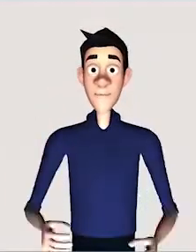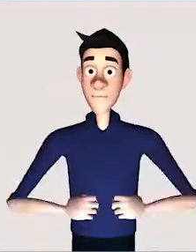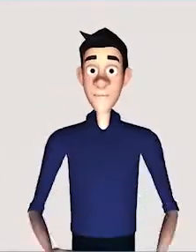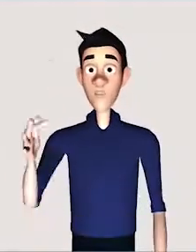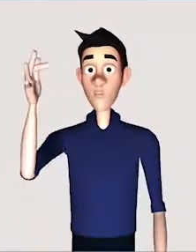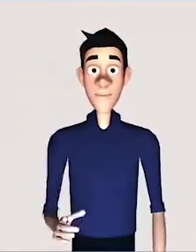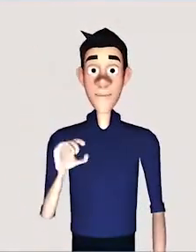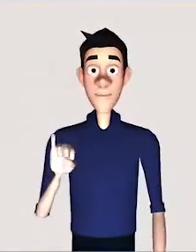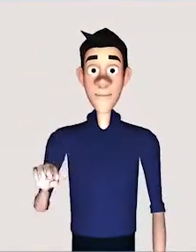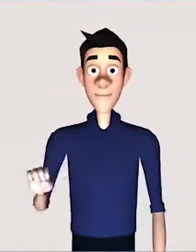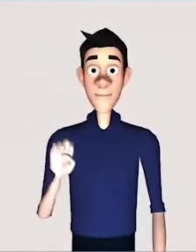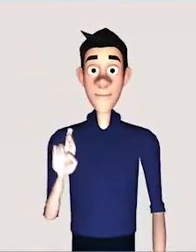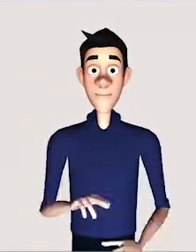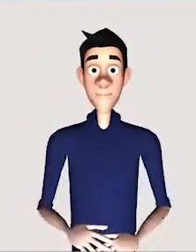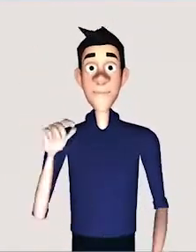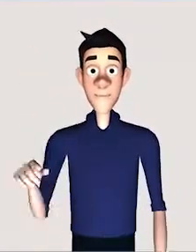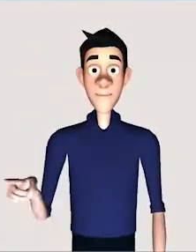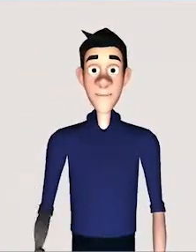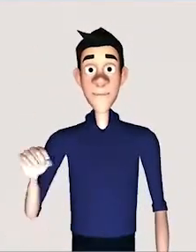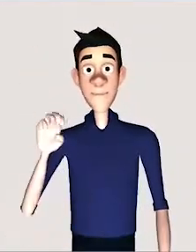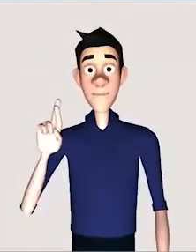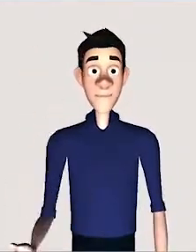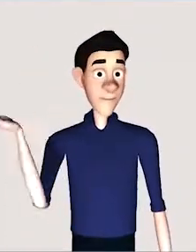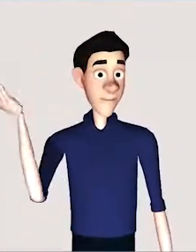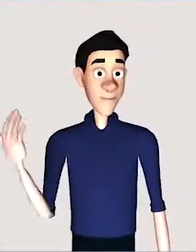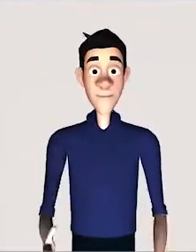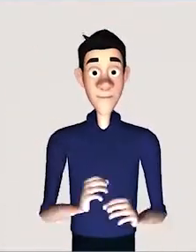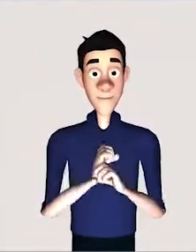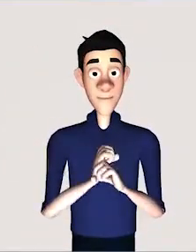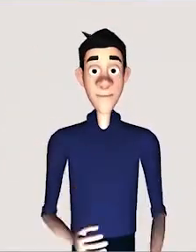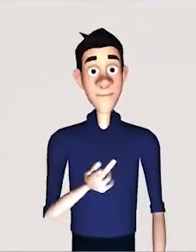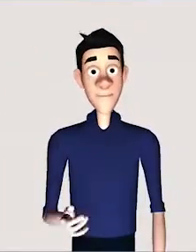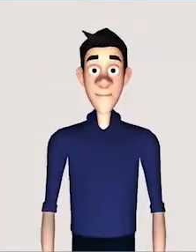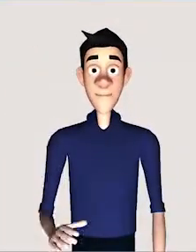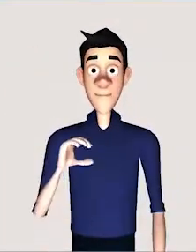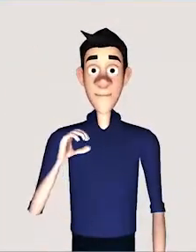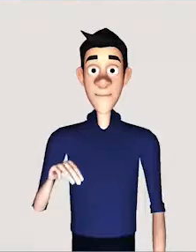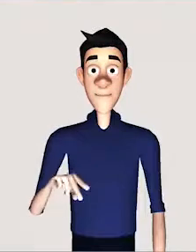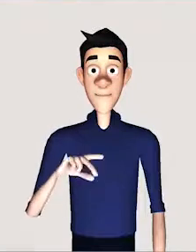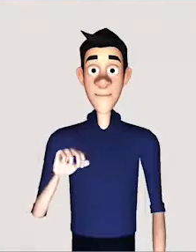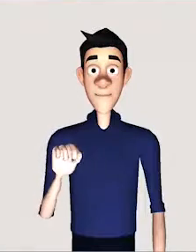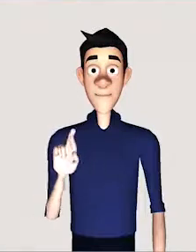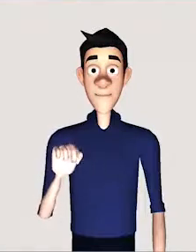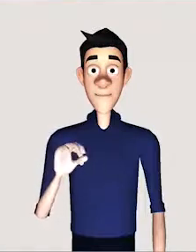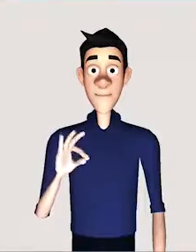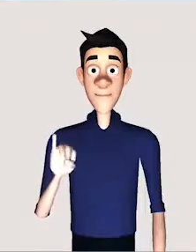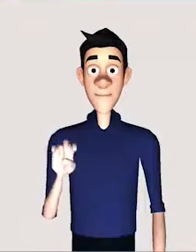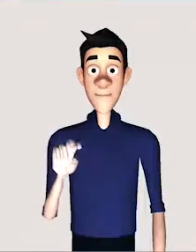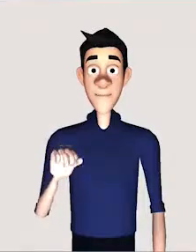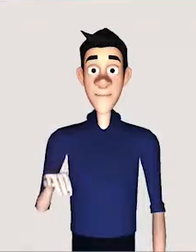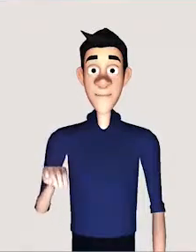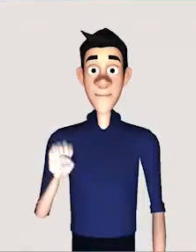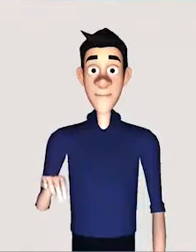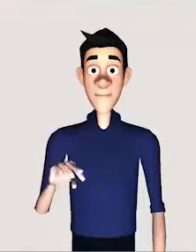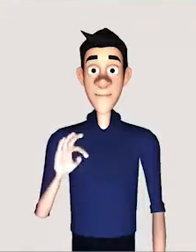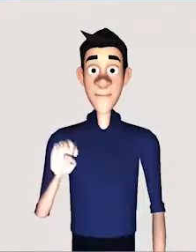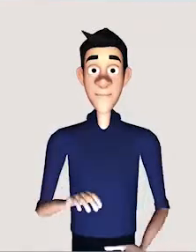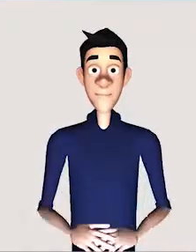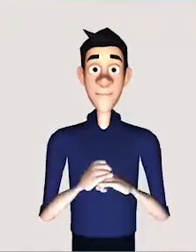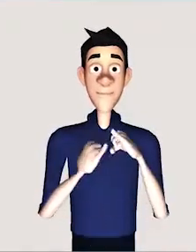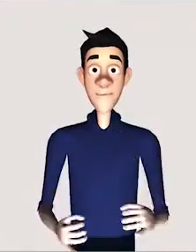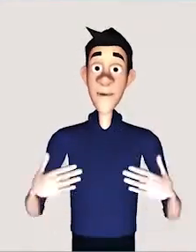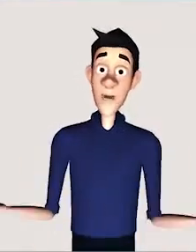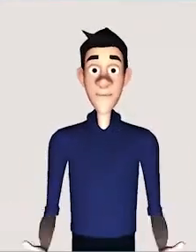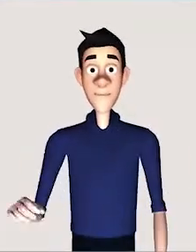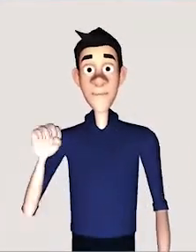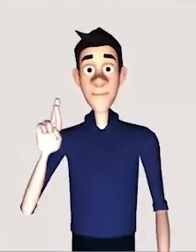números de instituições similares, instituições que têm o mesmo tipo de acervo ou a mesma estrutura